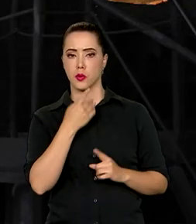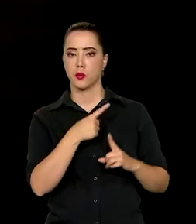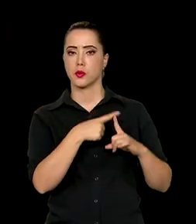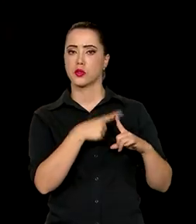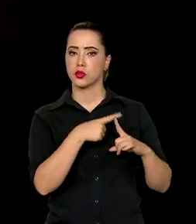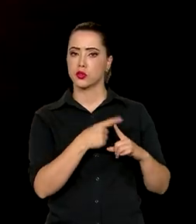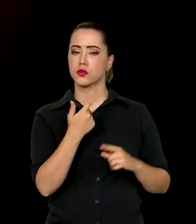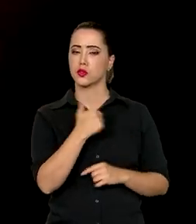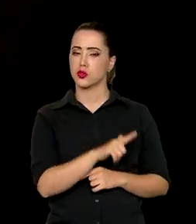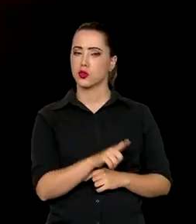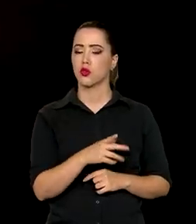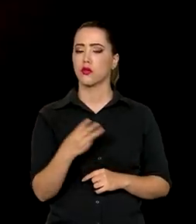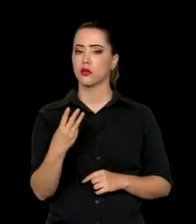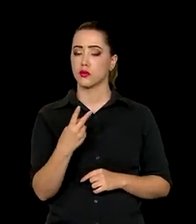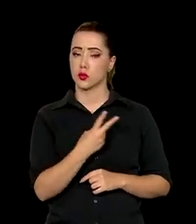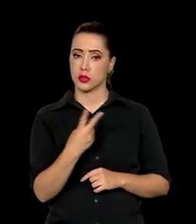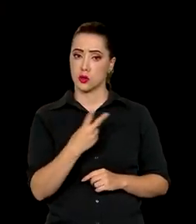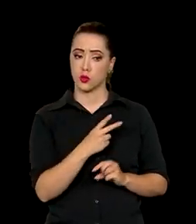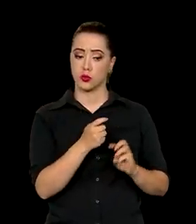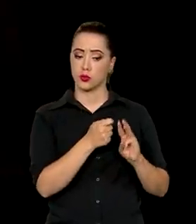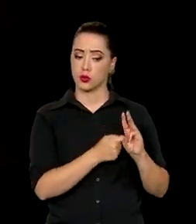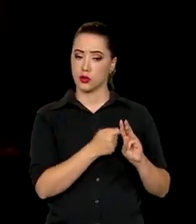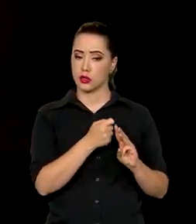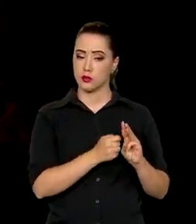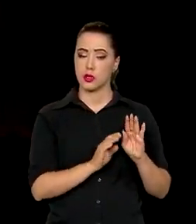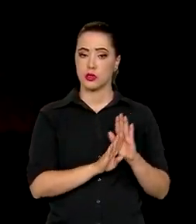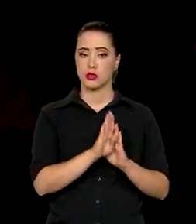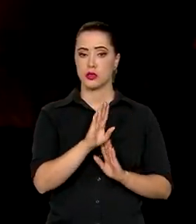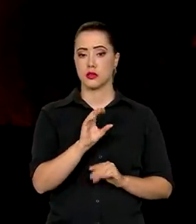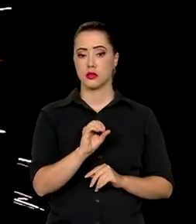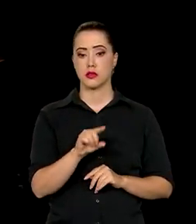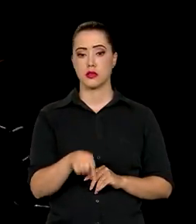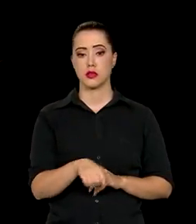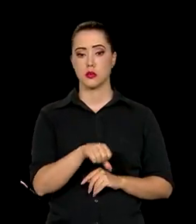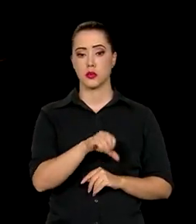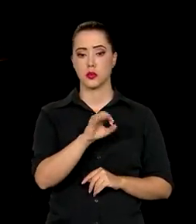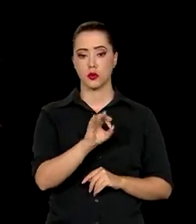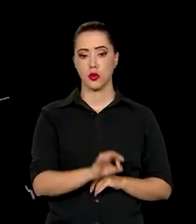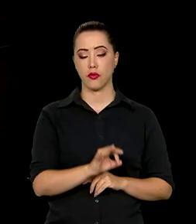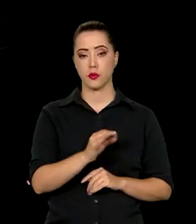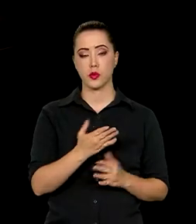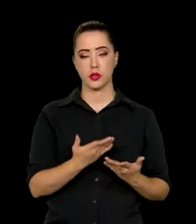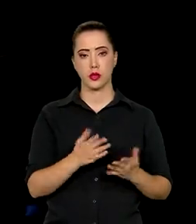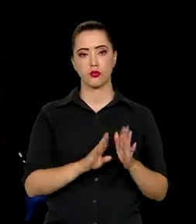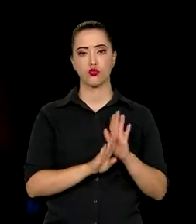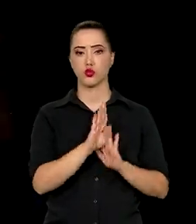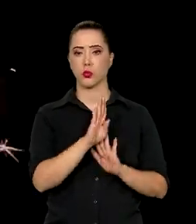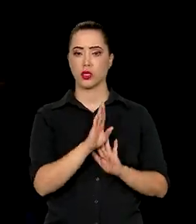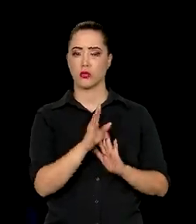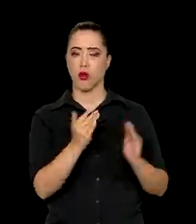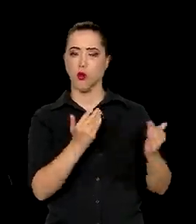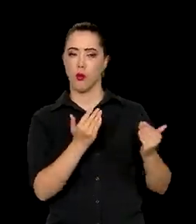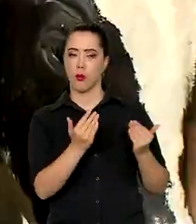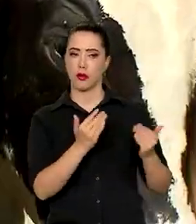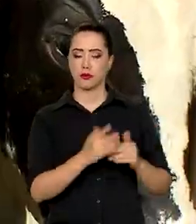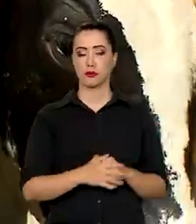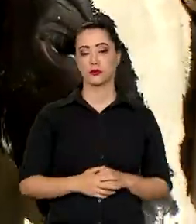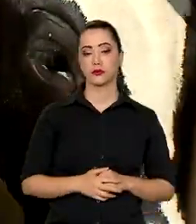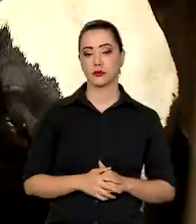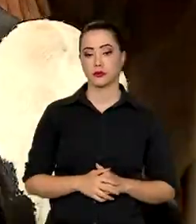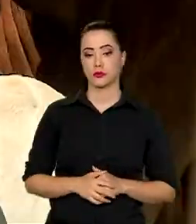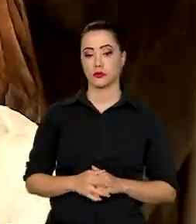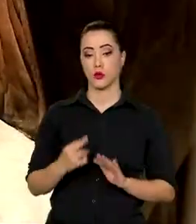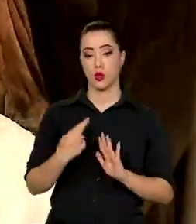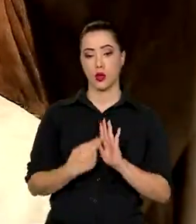no segundo trimestre, quando cresceu 0,9%, superando as projeções. O